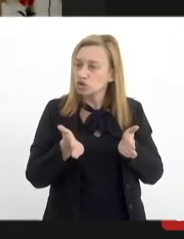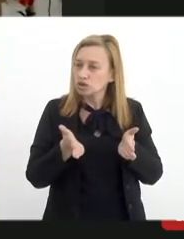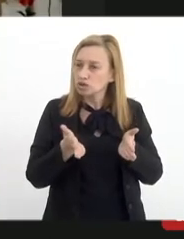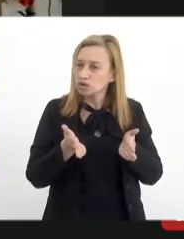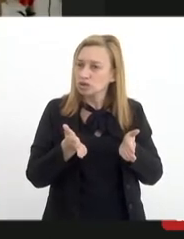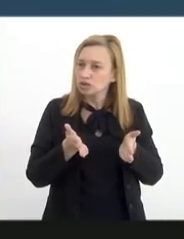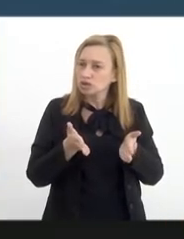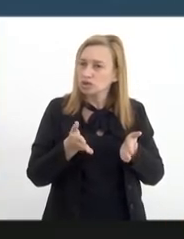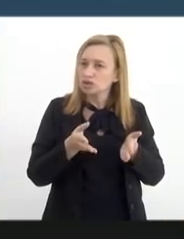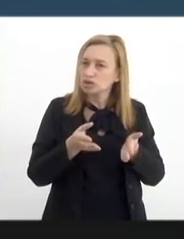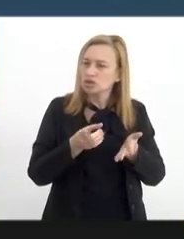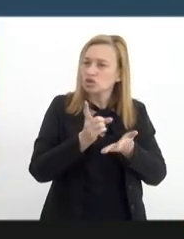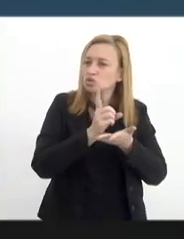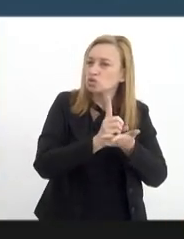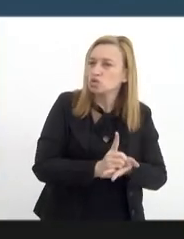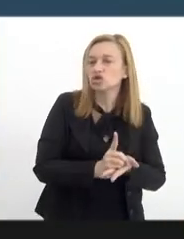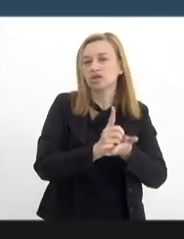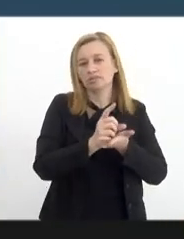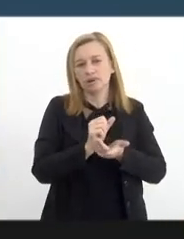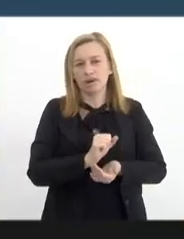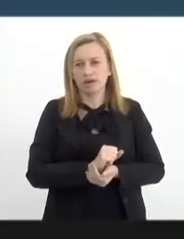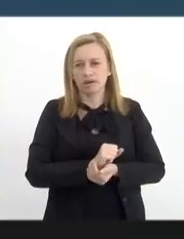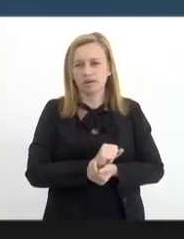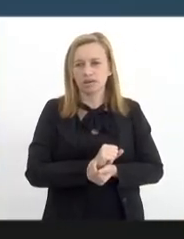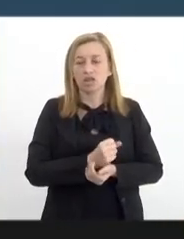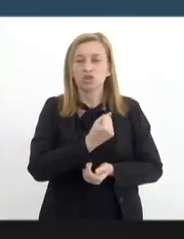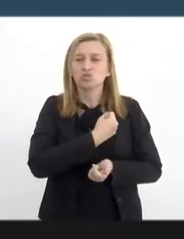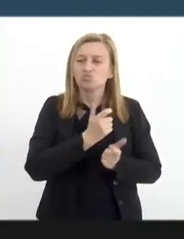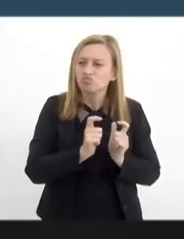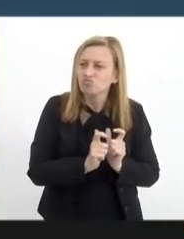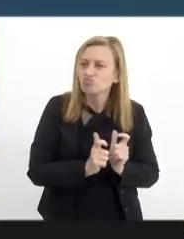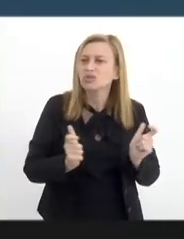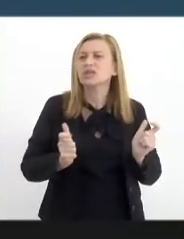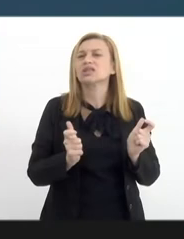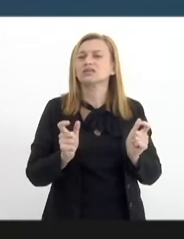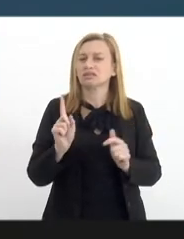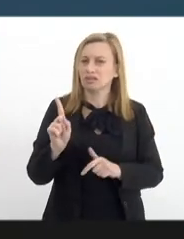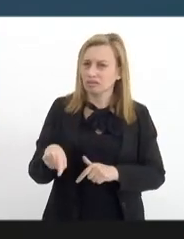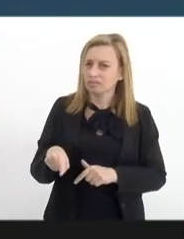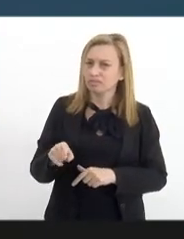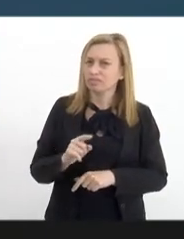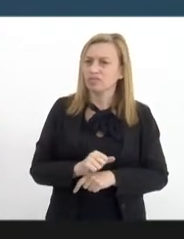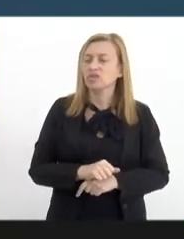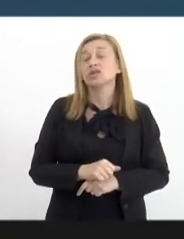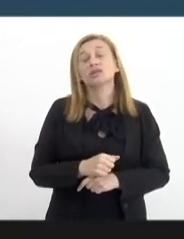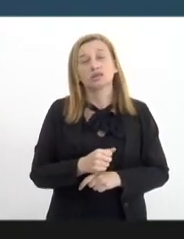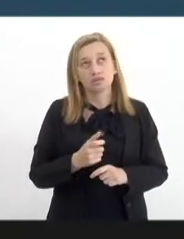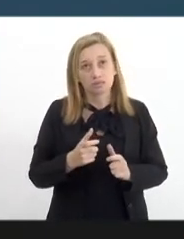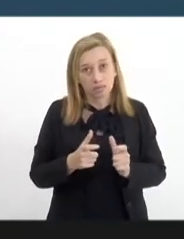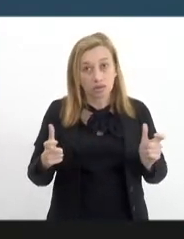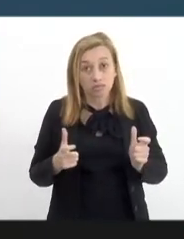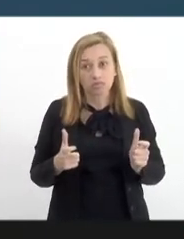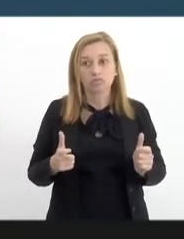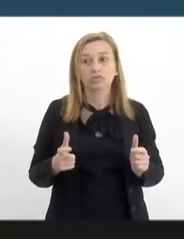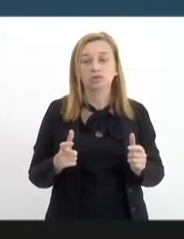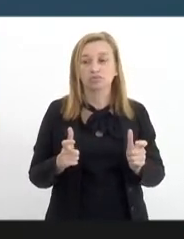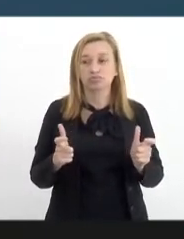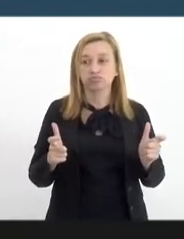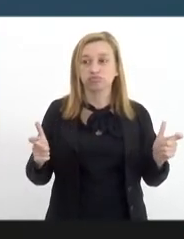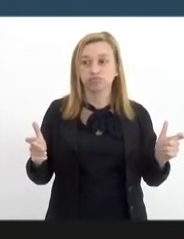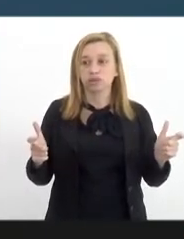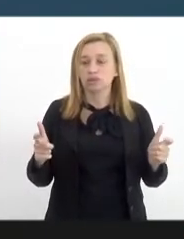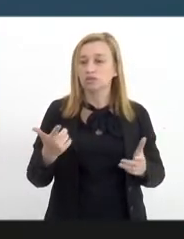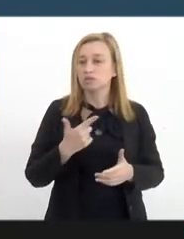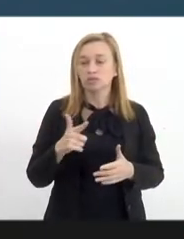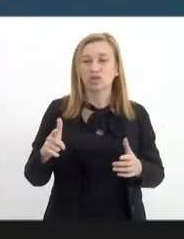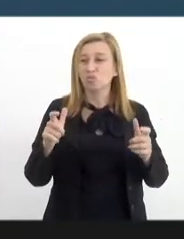amortecer essa demanda que é muito grande e crescente. Nós não temos